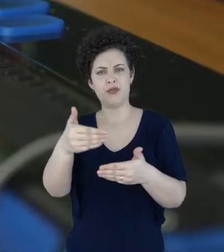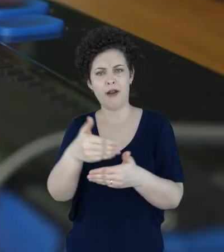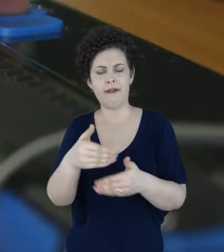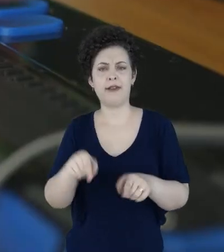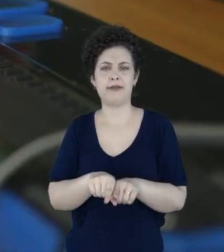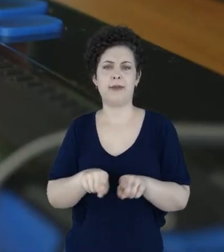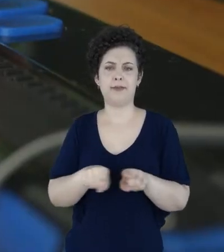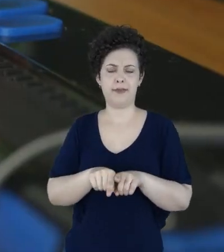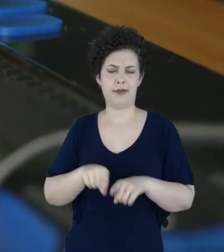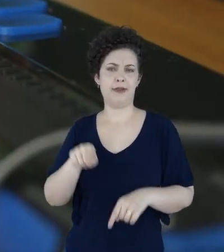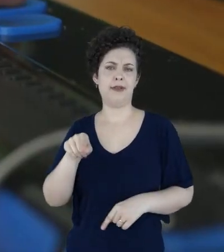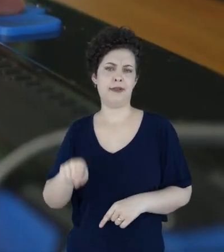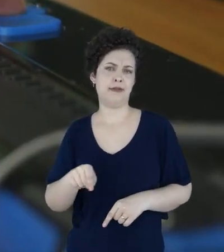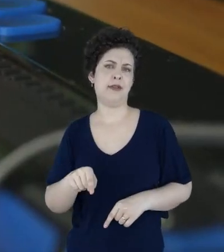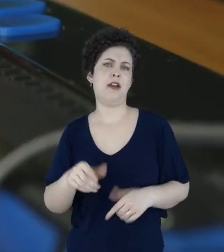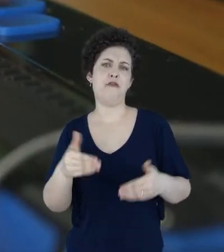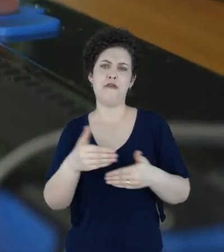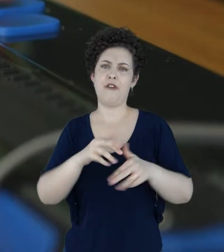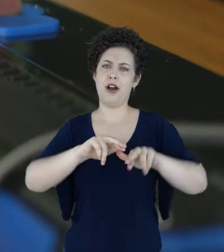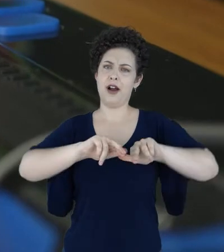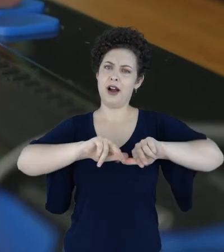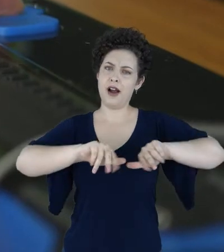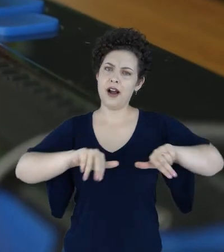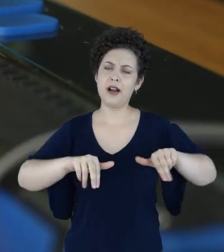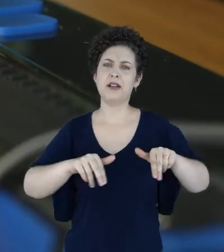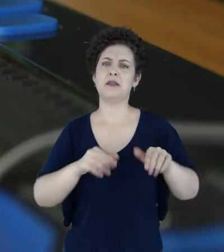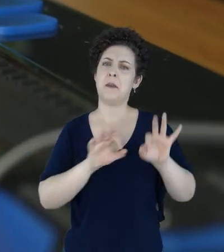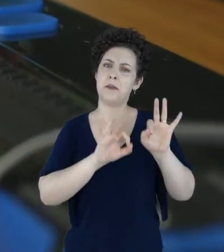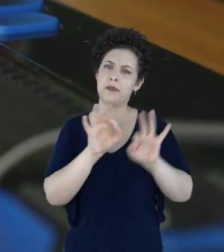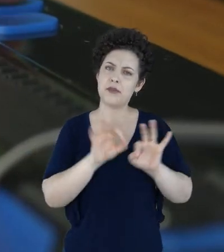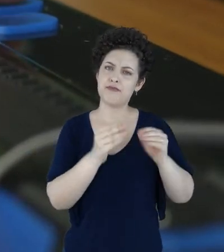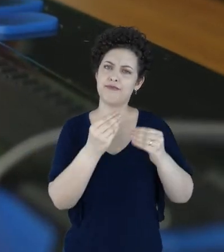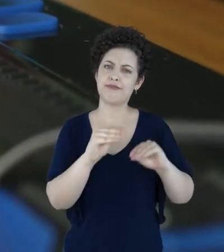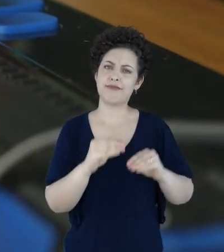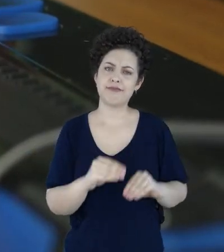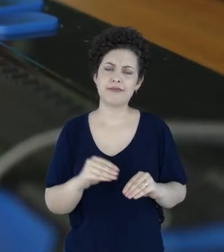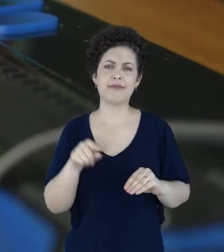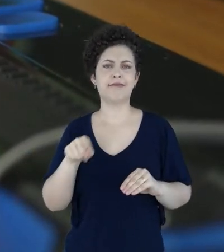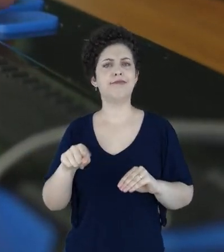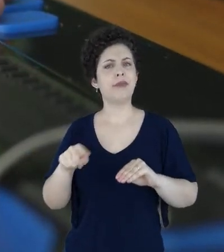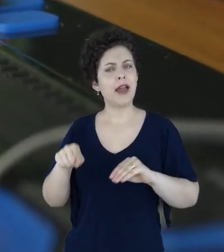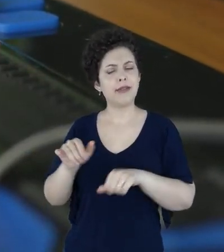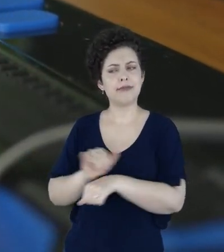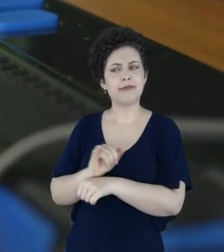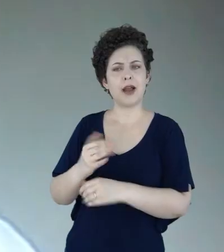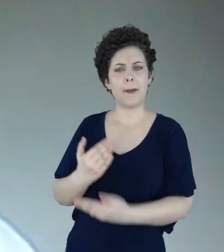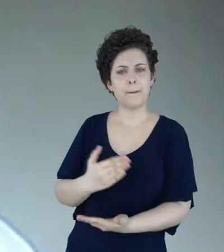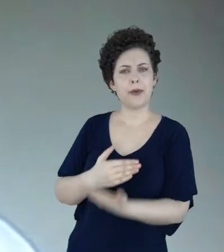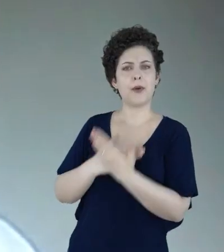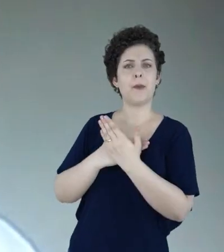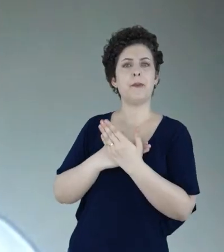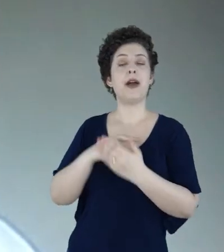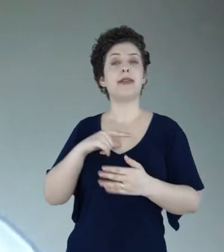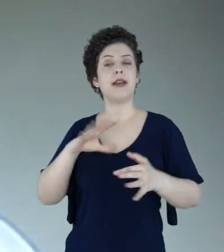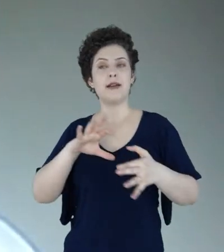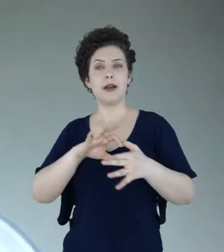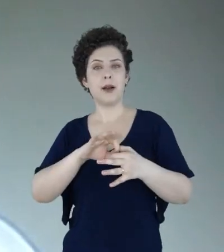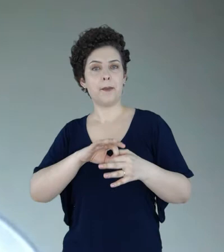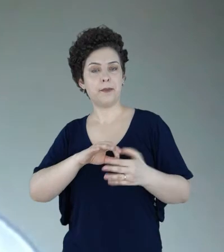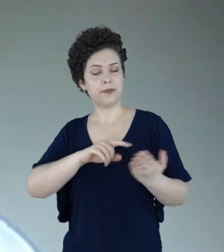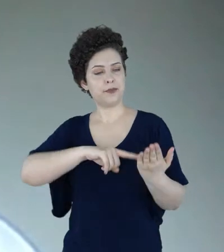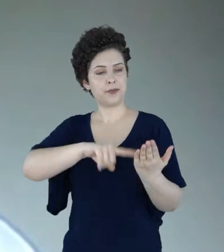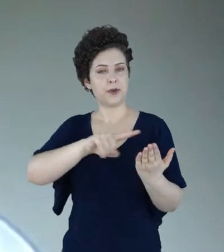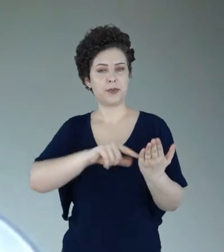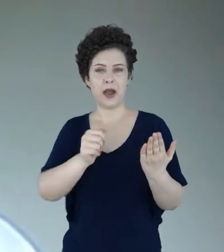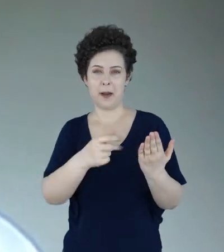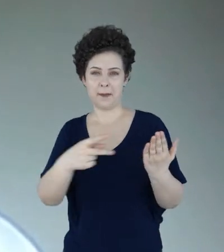SharePoint, tem a questão também do PowerPoint, lidar com os slides e tudo. Essa ferramenta juntamente com